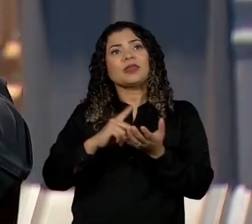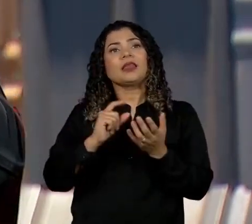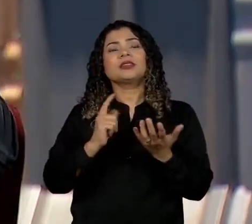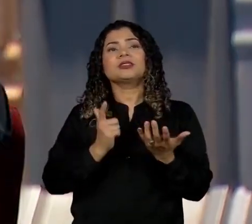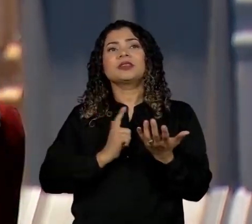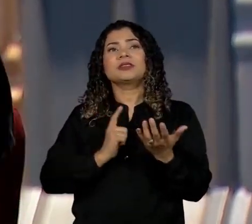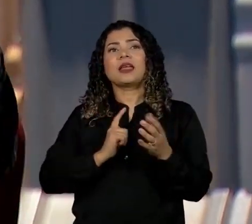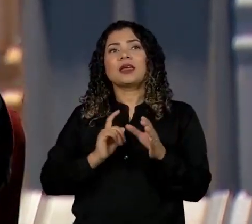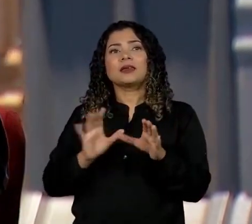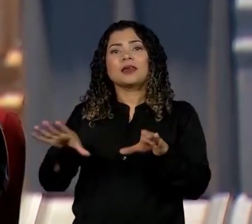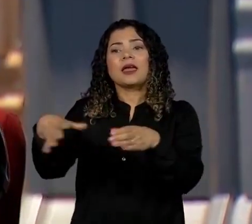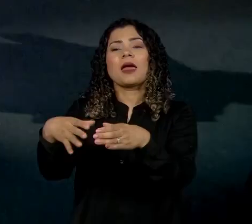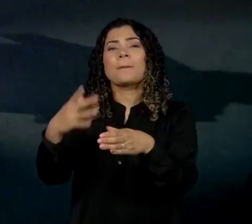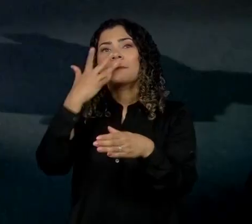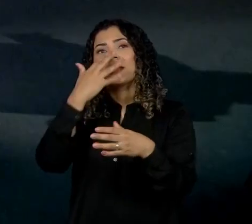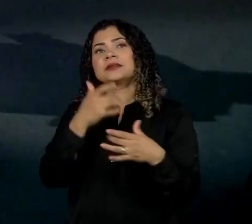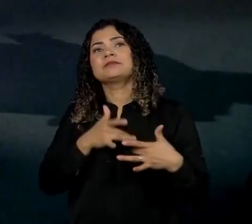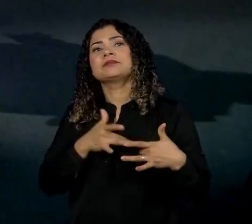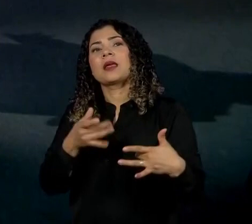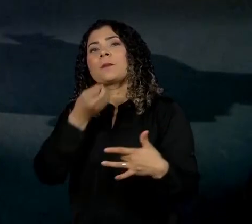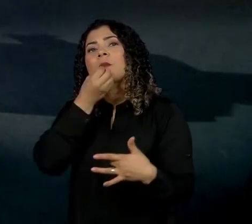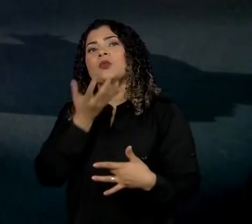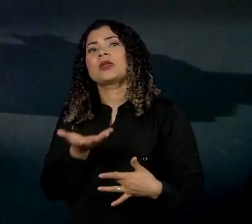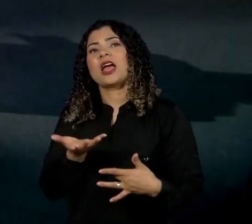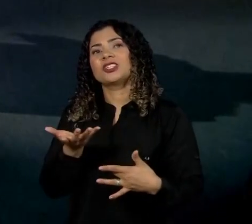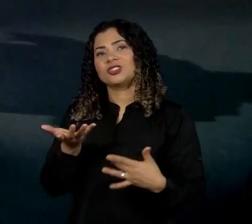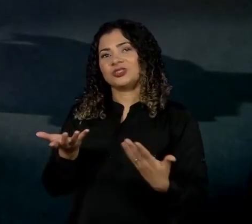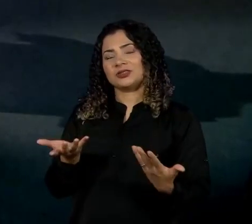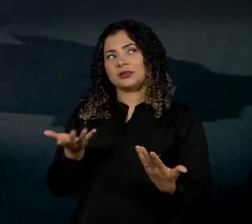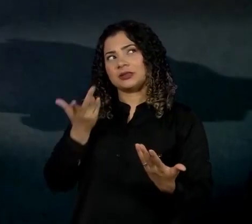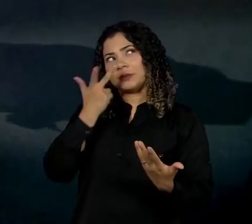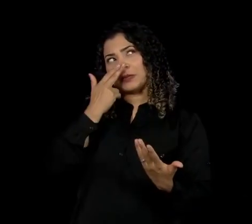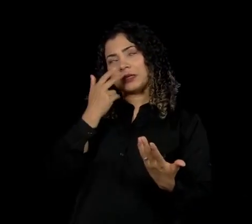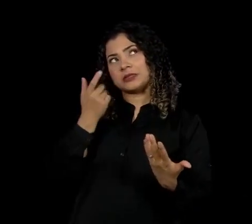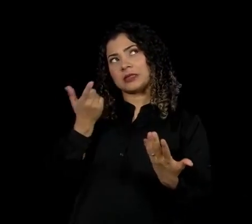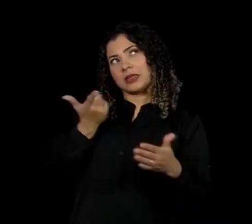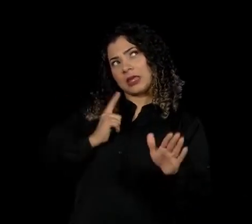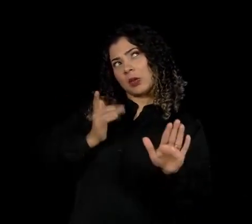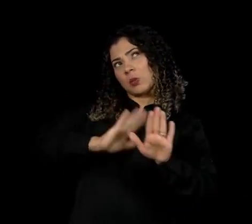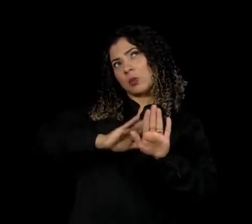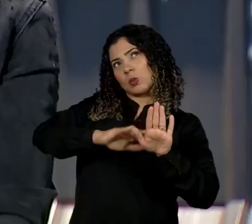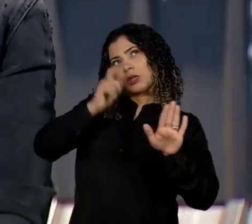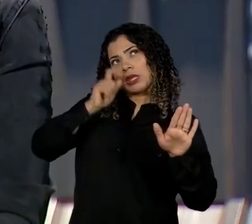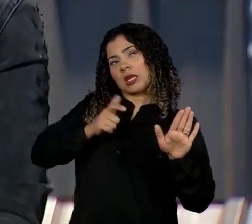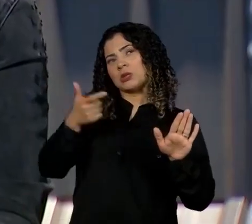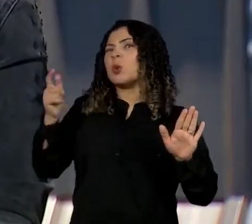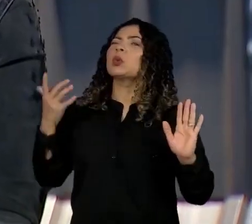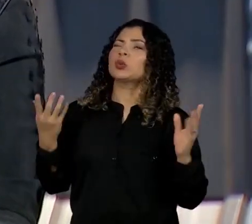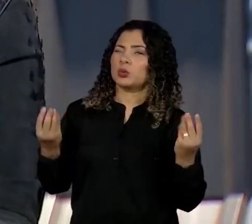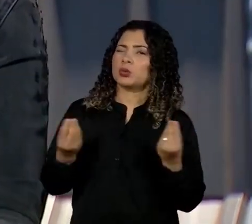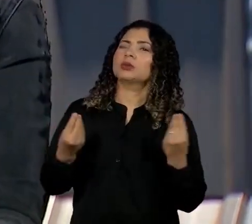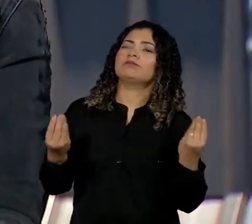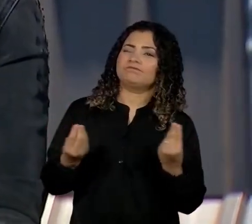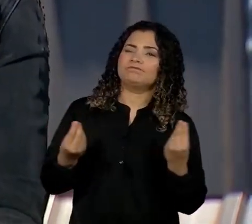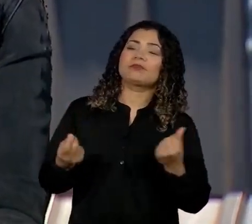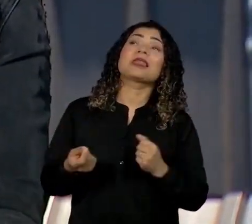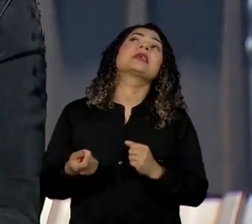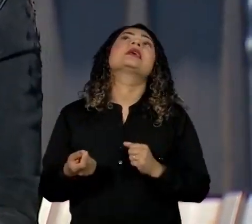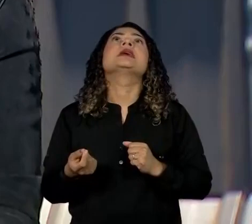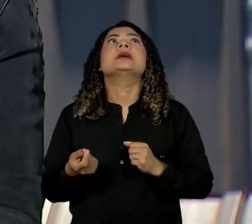essa bondade que criaram, que colocam pra gente... hipocrisia, né? hipocrisia, exato. Essa bondade que,